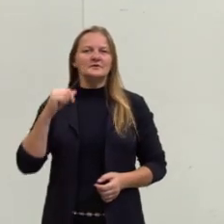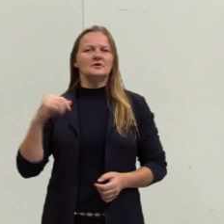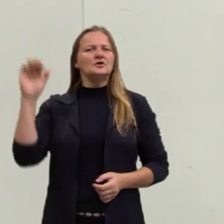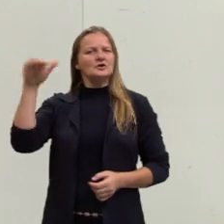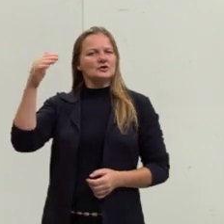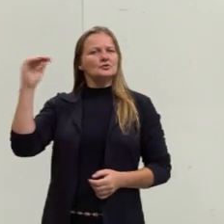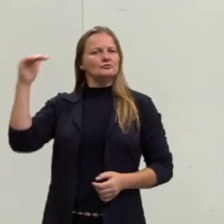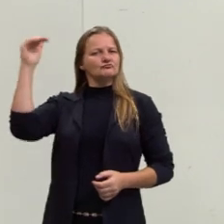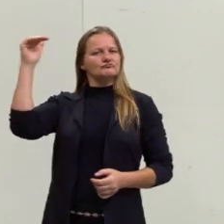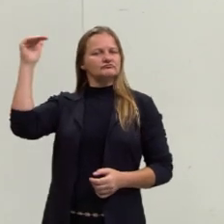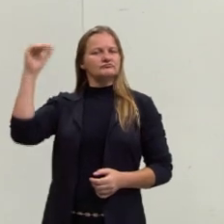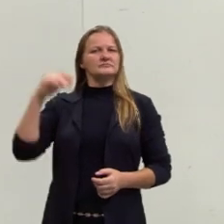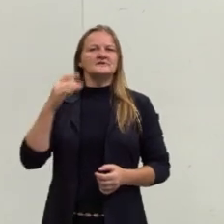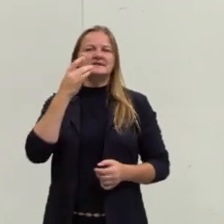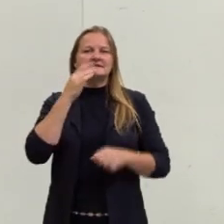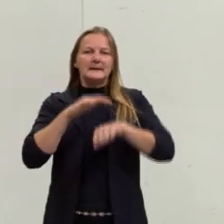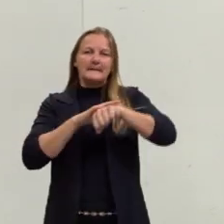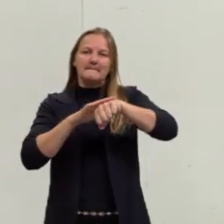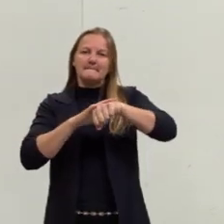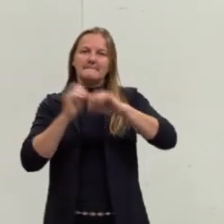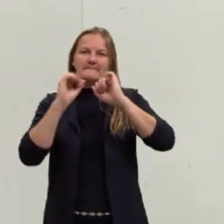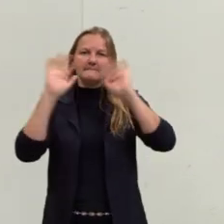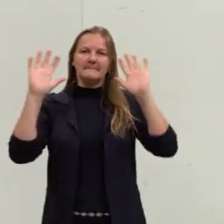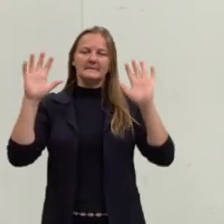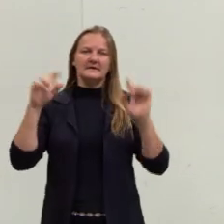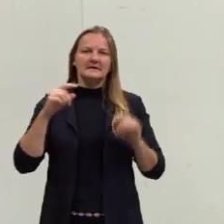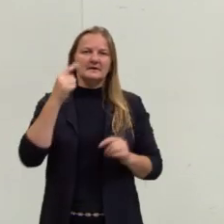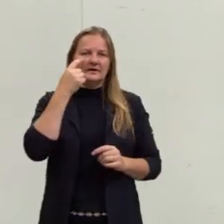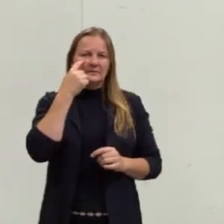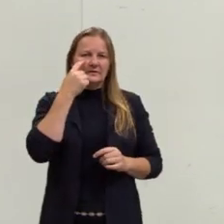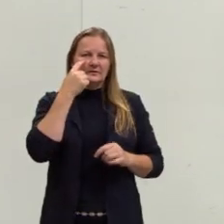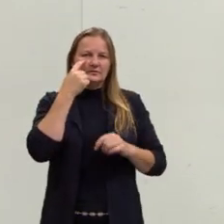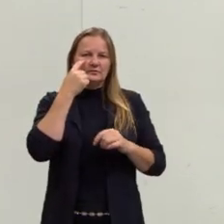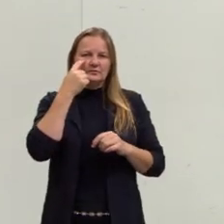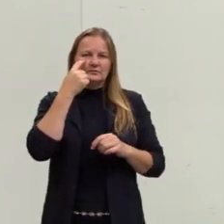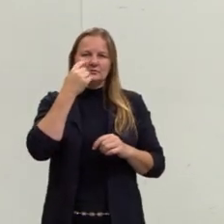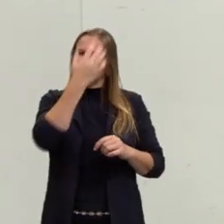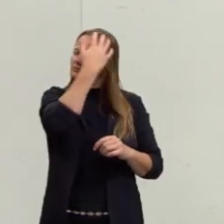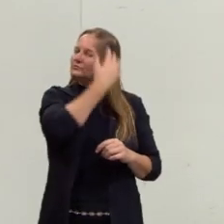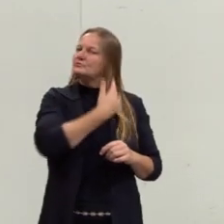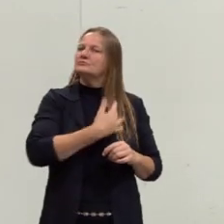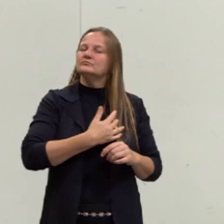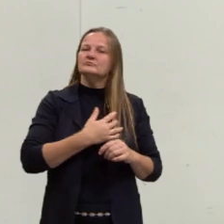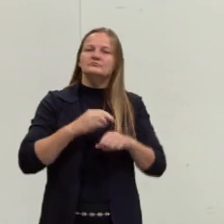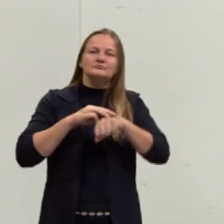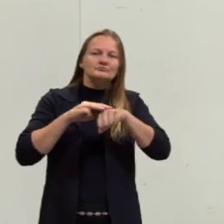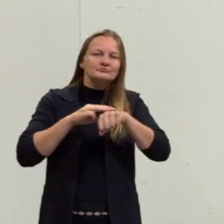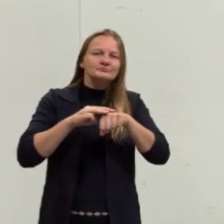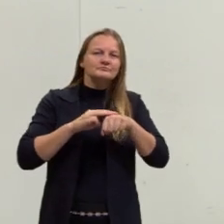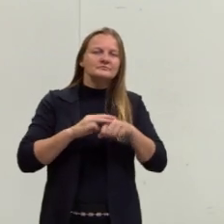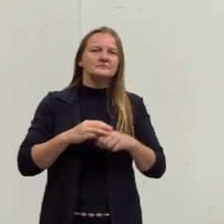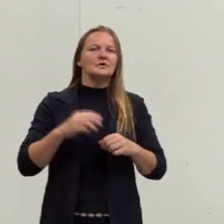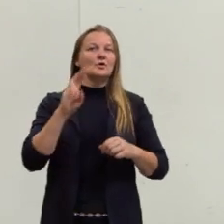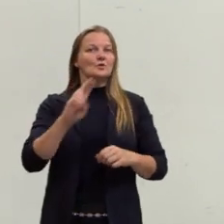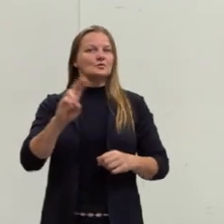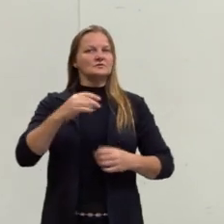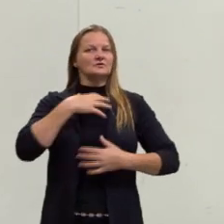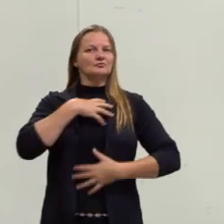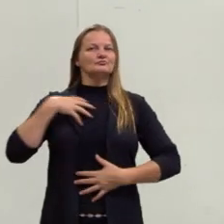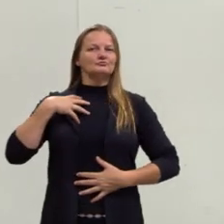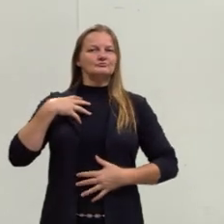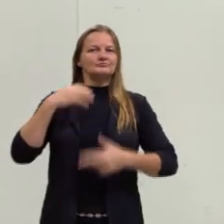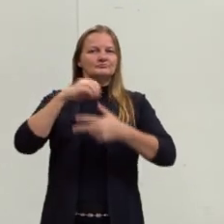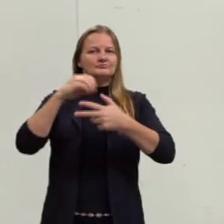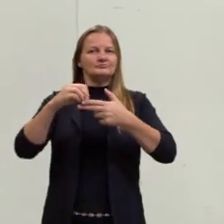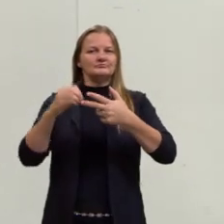mediana, pele clara, cabelos e olhos castanhos. Estou usando a camiseta do projeto Pré-Enem,